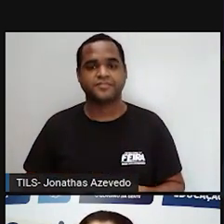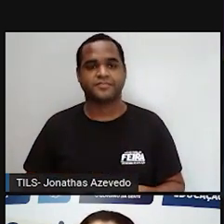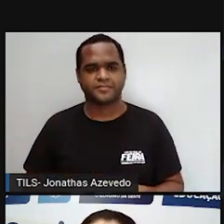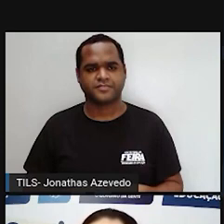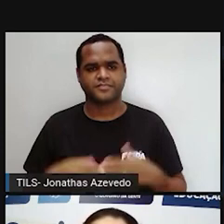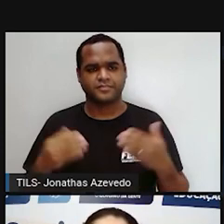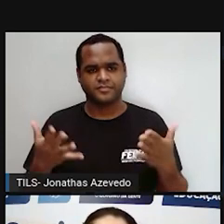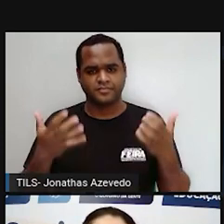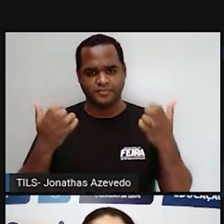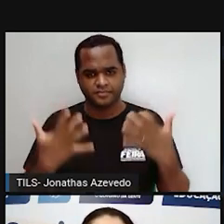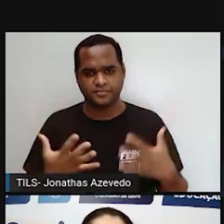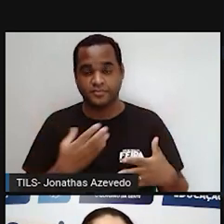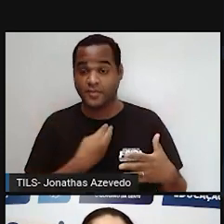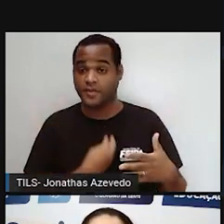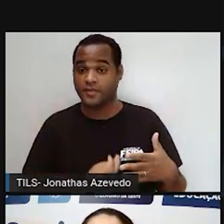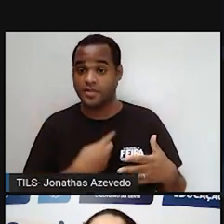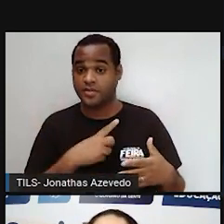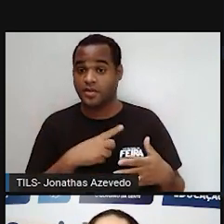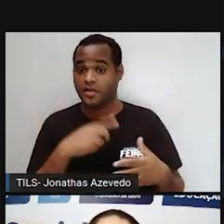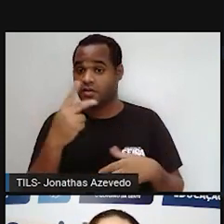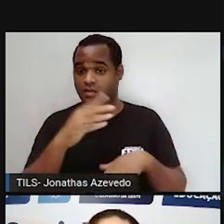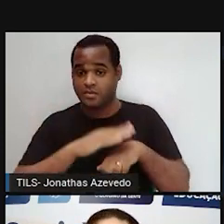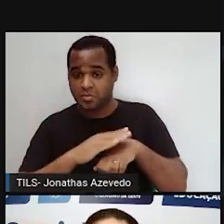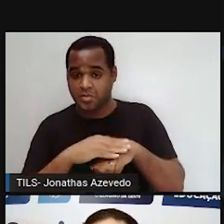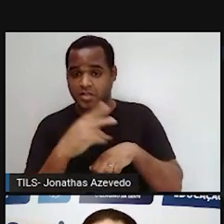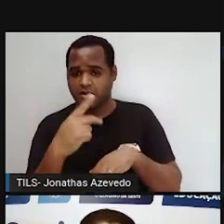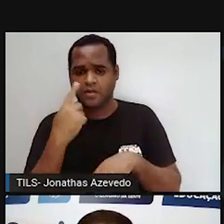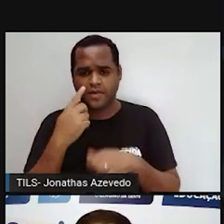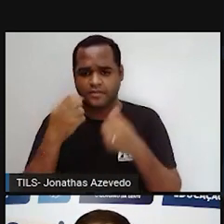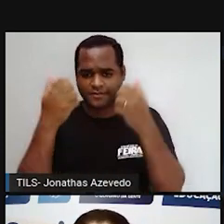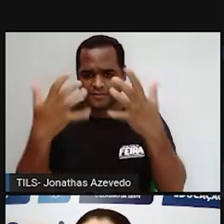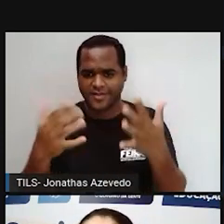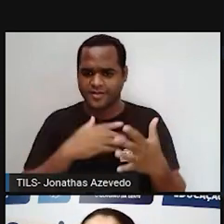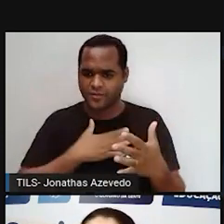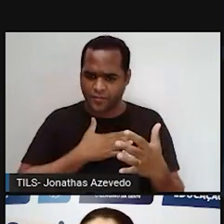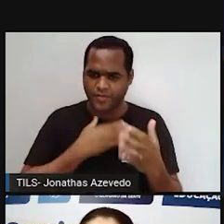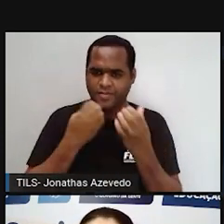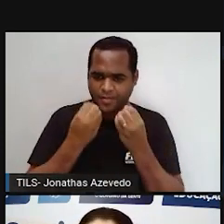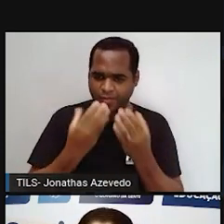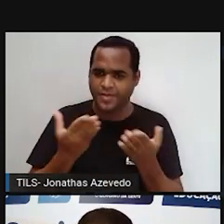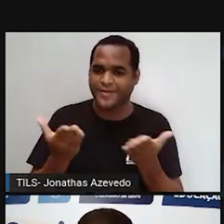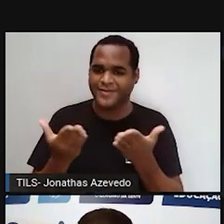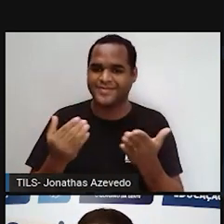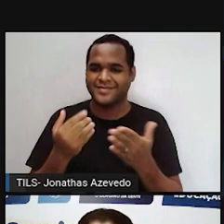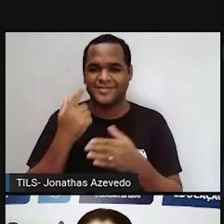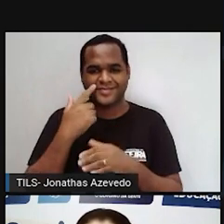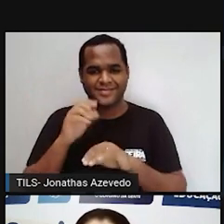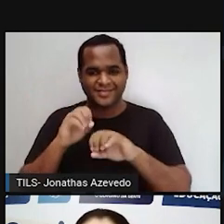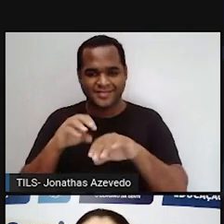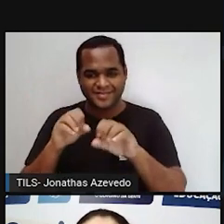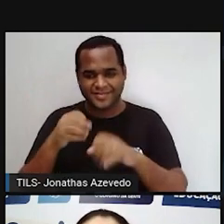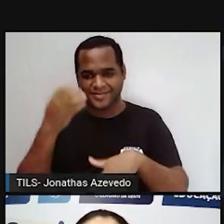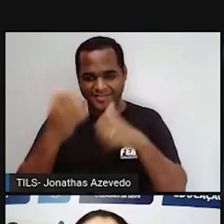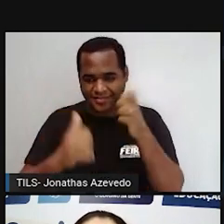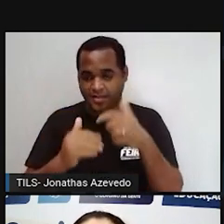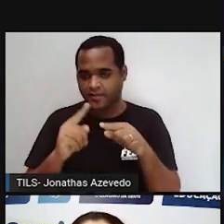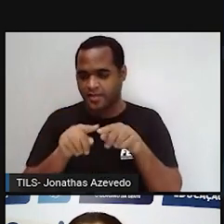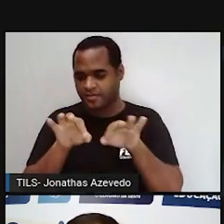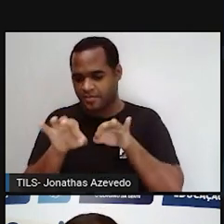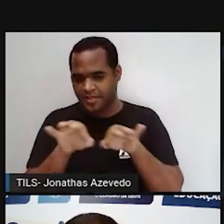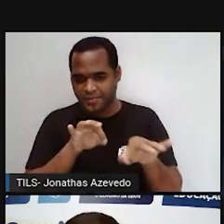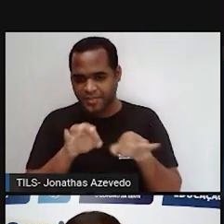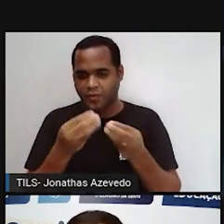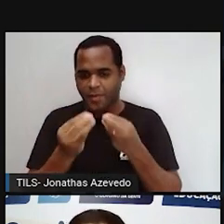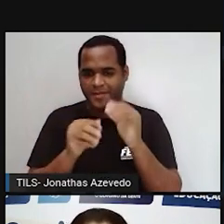Agora, a gente vai para a parte que eu tenho certeza que vocês aí do outro lado gostam muito que é a hora da atividade. E hoje, eu preparei um